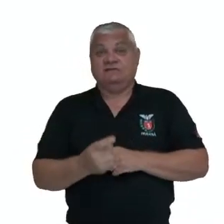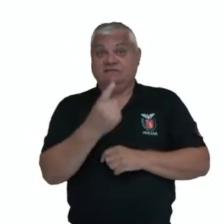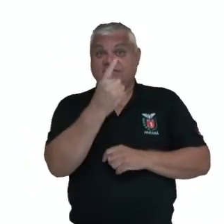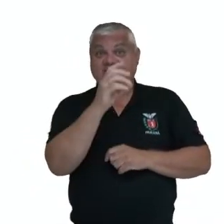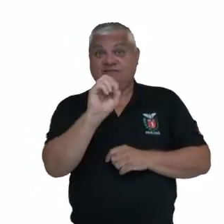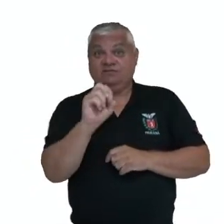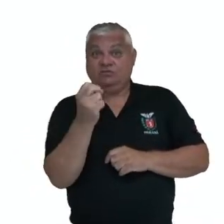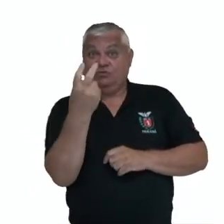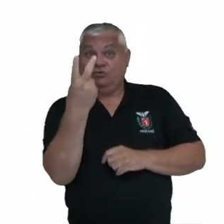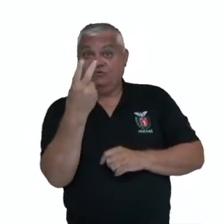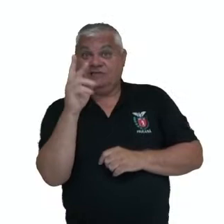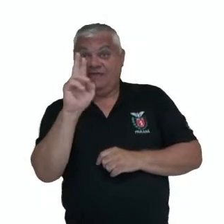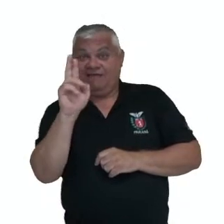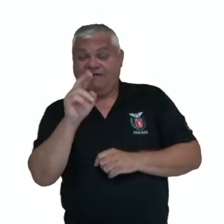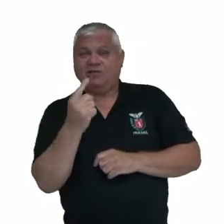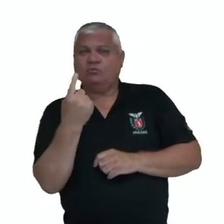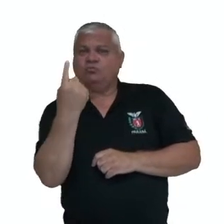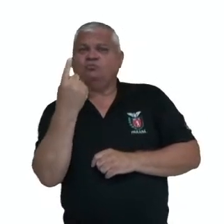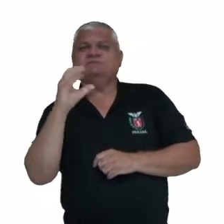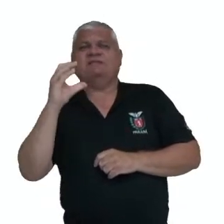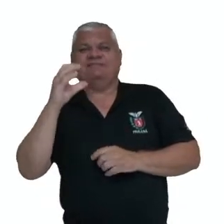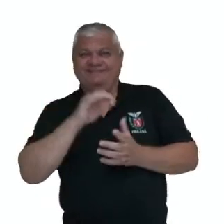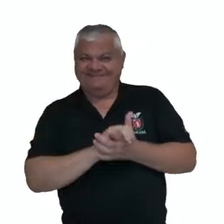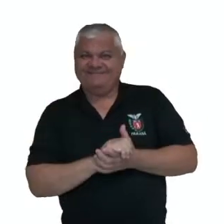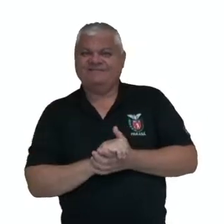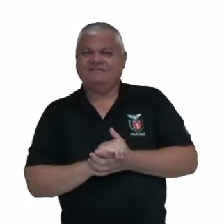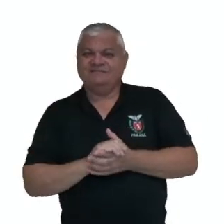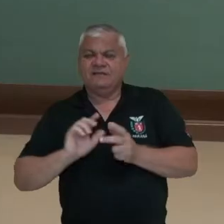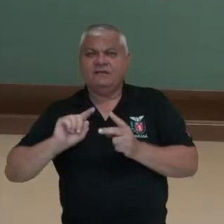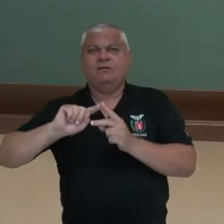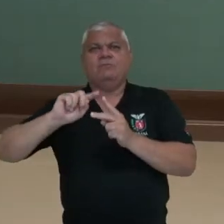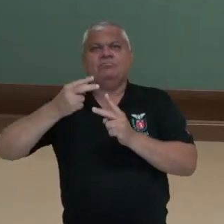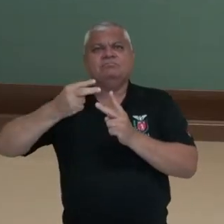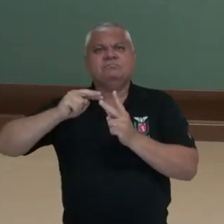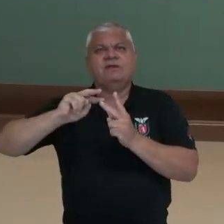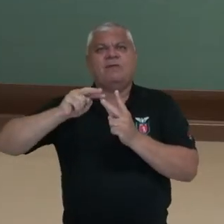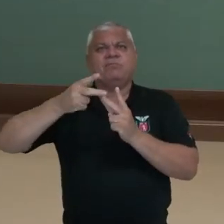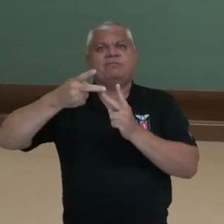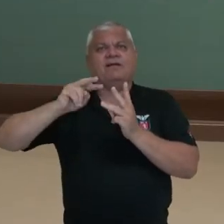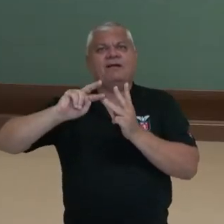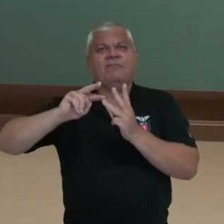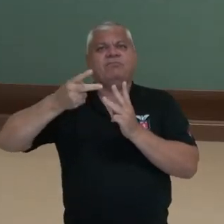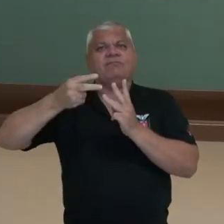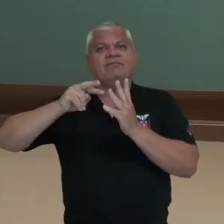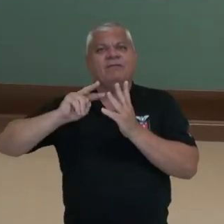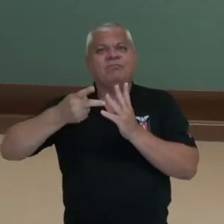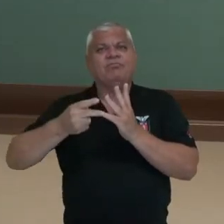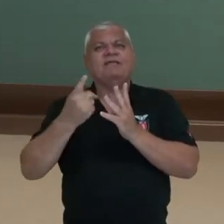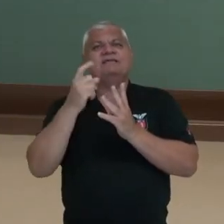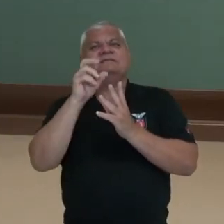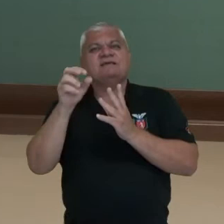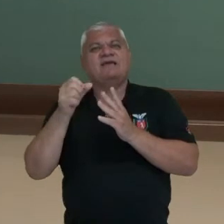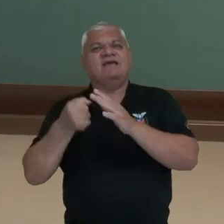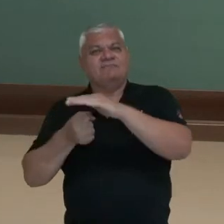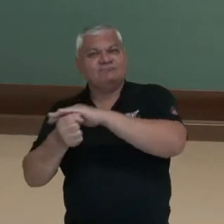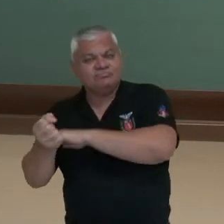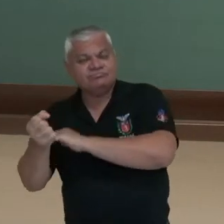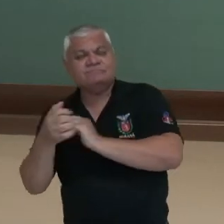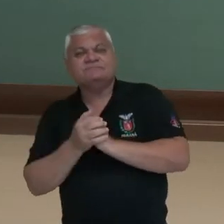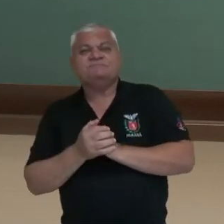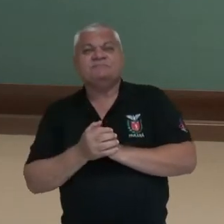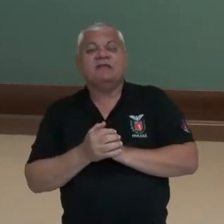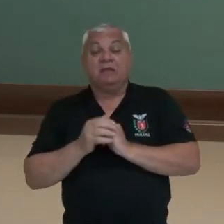reais e 1 centavo e vai acrescer a sua aplicação mais 100 reais. Então no próximo mês